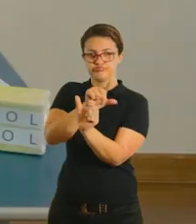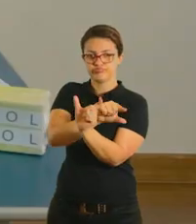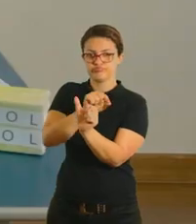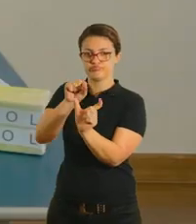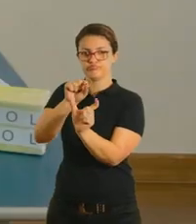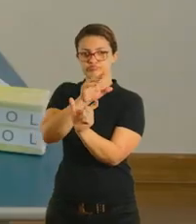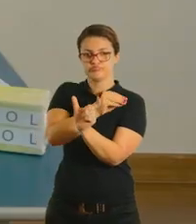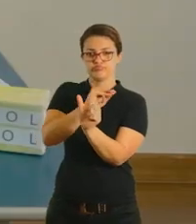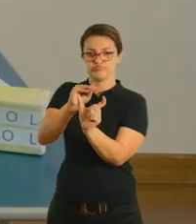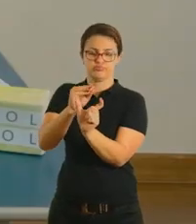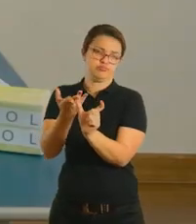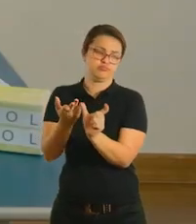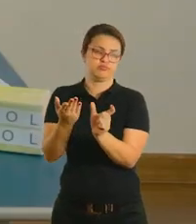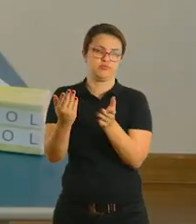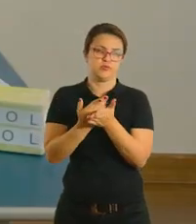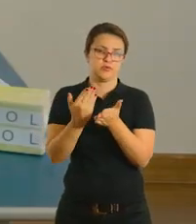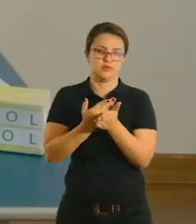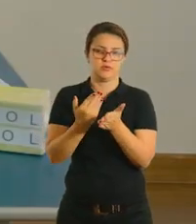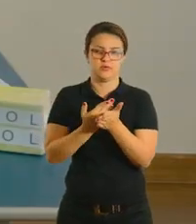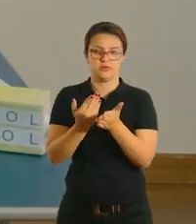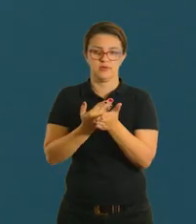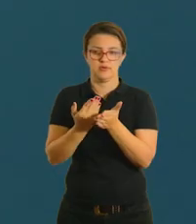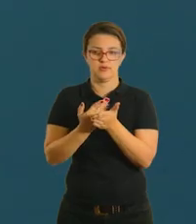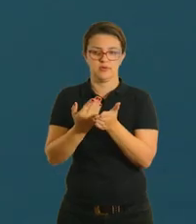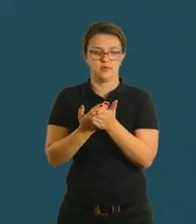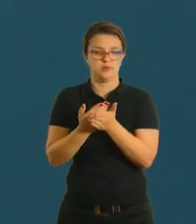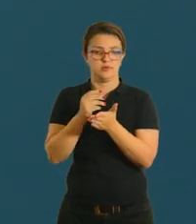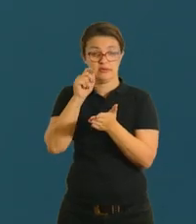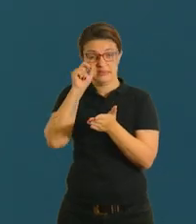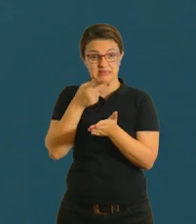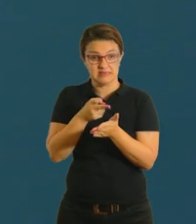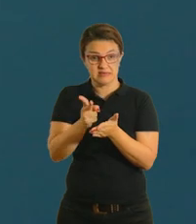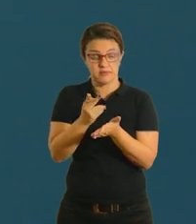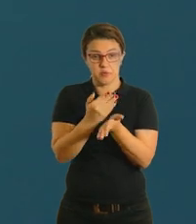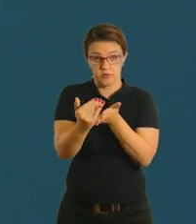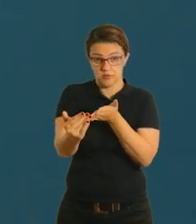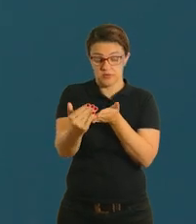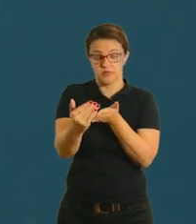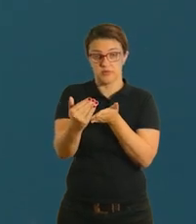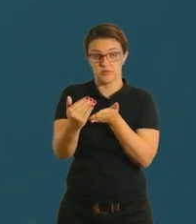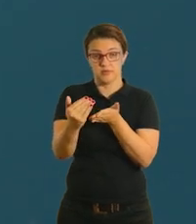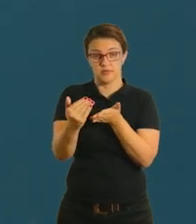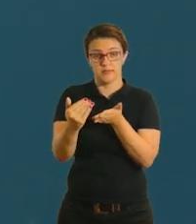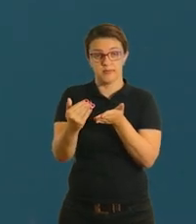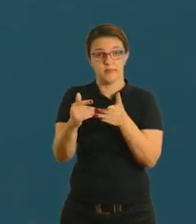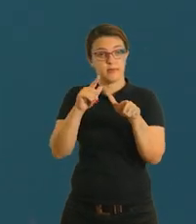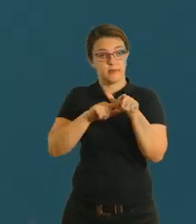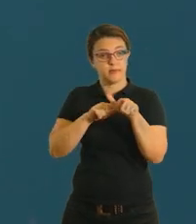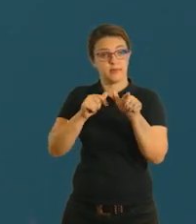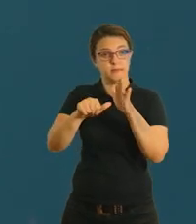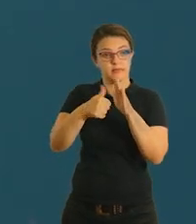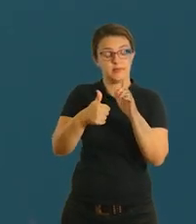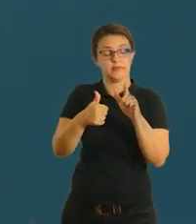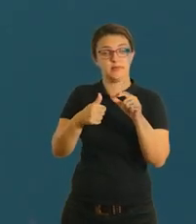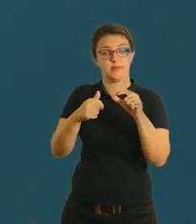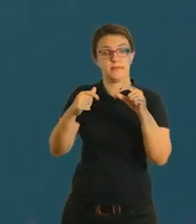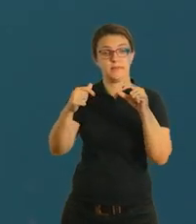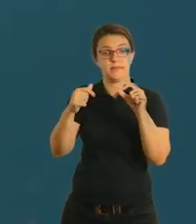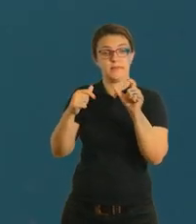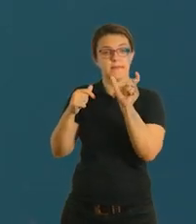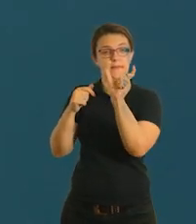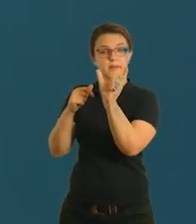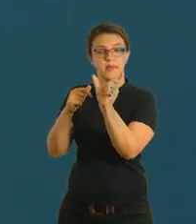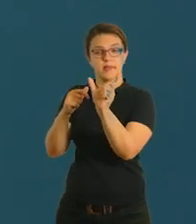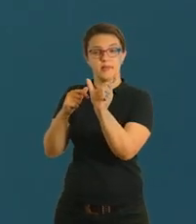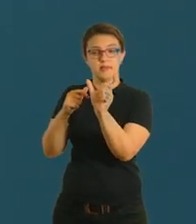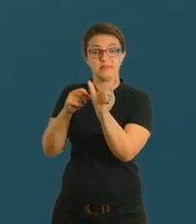numa folha de sulfite ou no caderno. Aí a criança vai colocar sempre começando pela primeira letra, tá? Se ela começar por